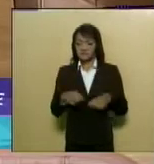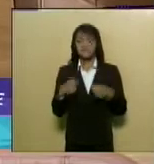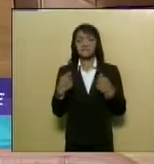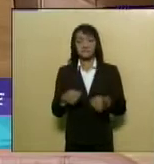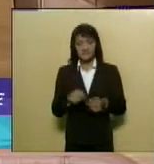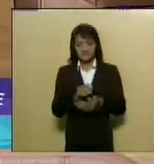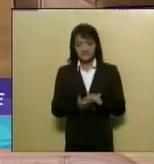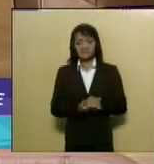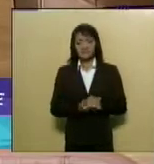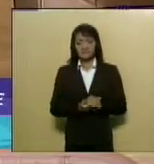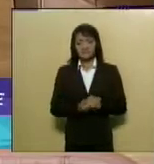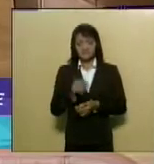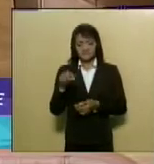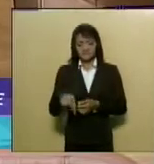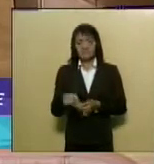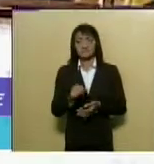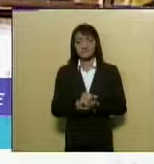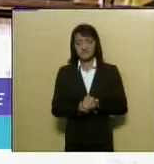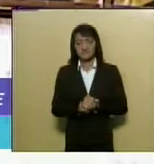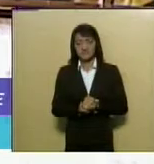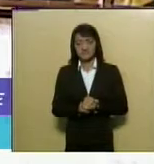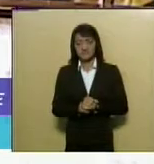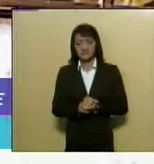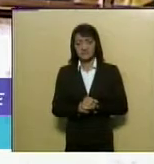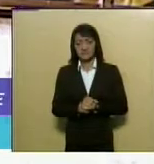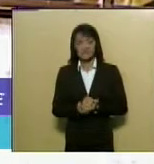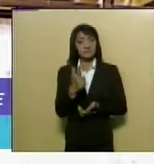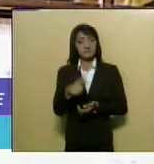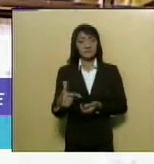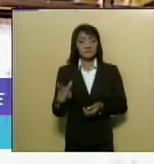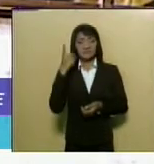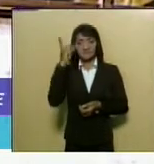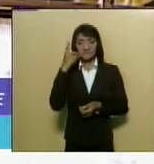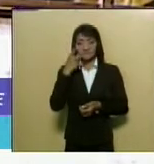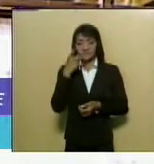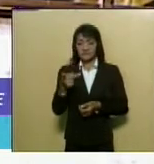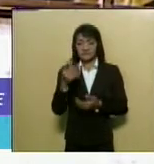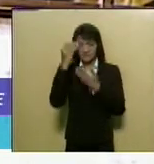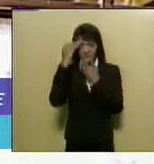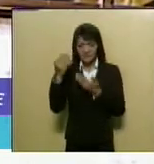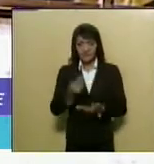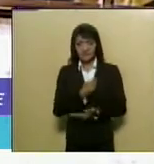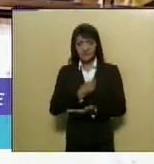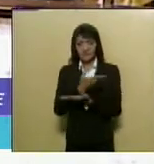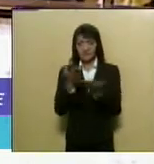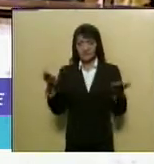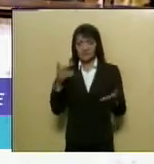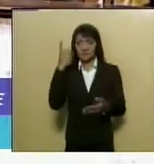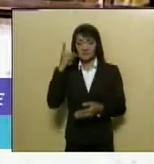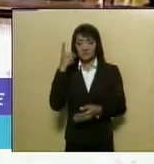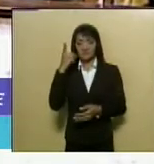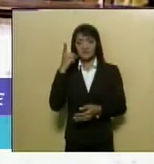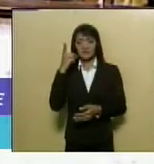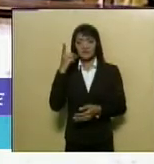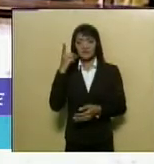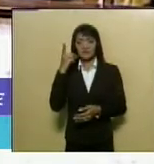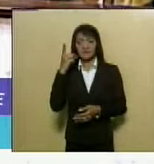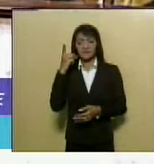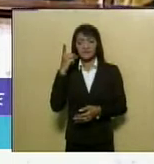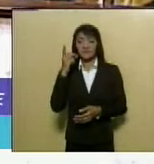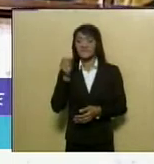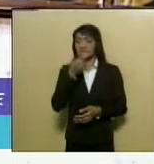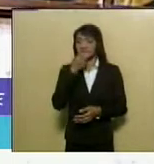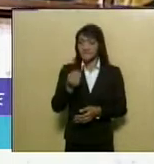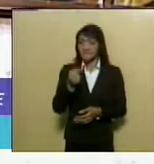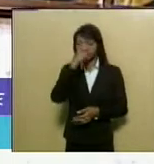a participação desta casa. Não haveria mais deputado escrito, eu quero agradecer a presença dos senhores deputados, das presença das dos professores da